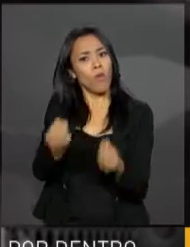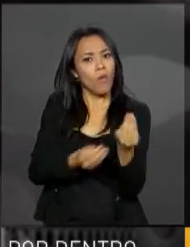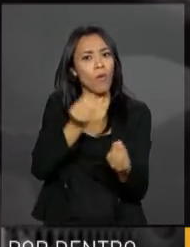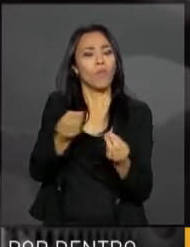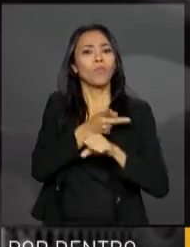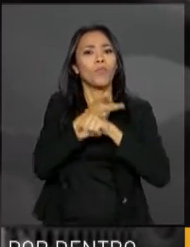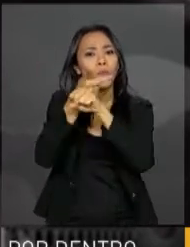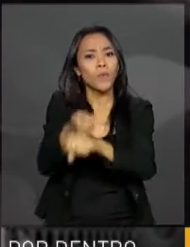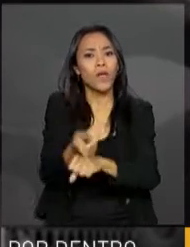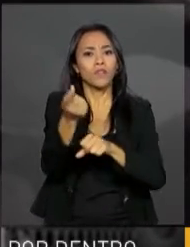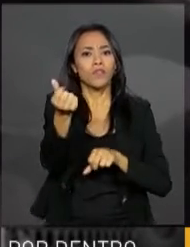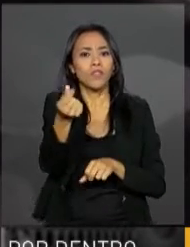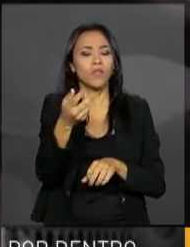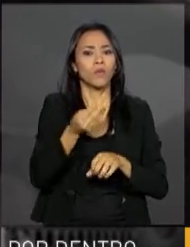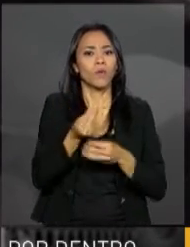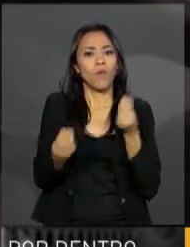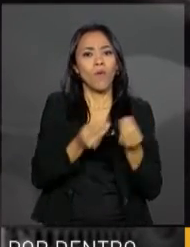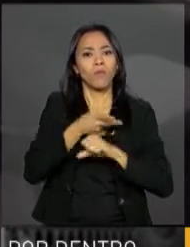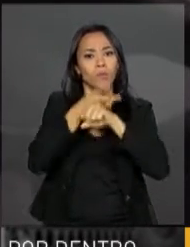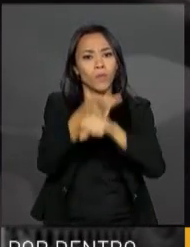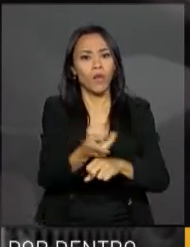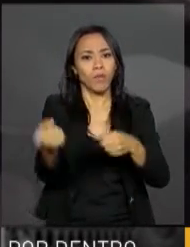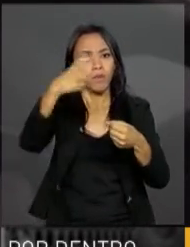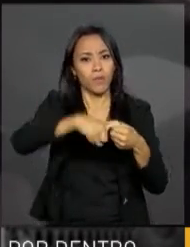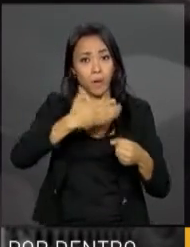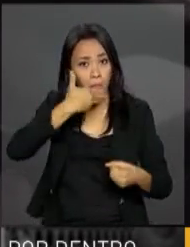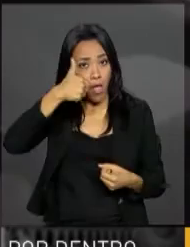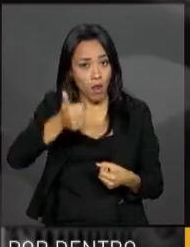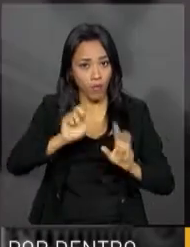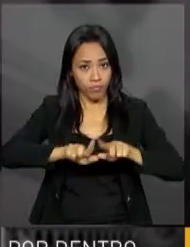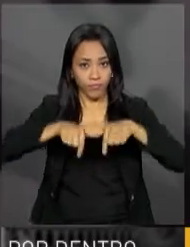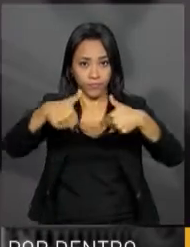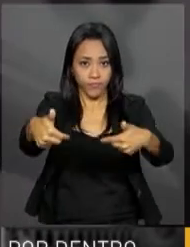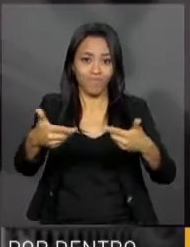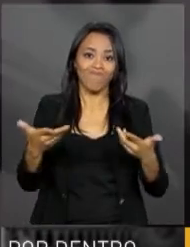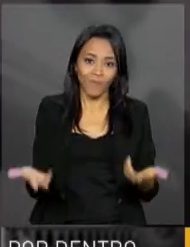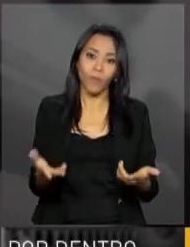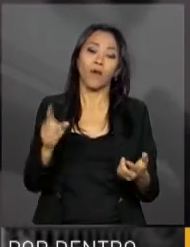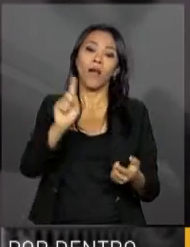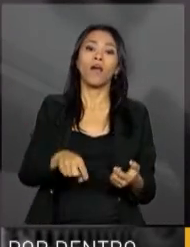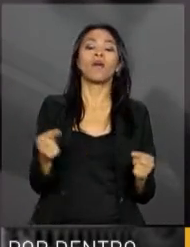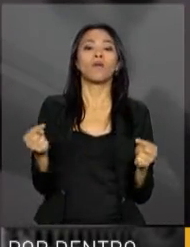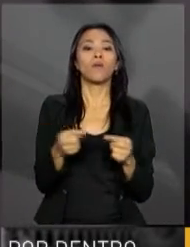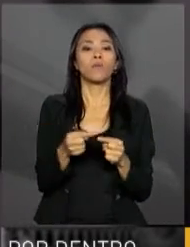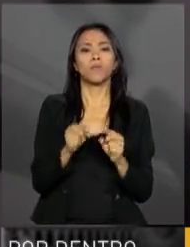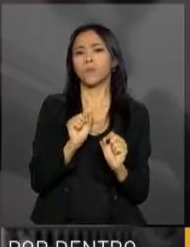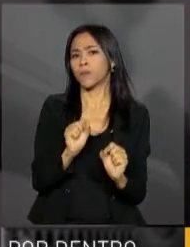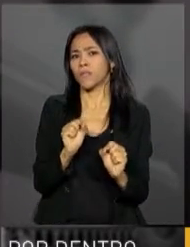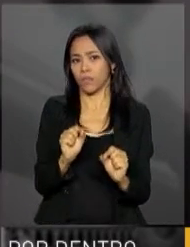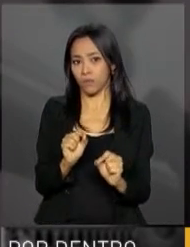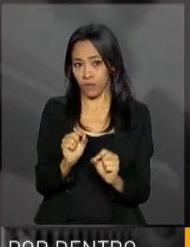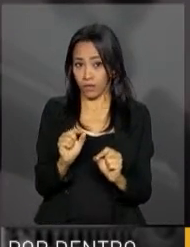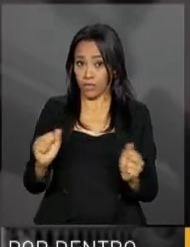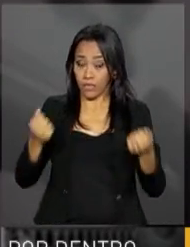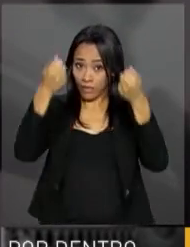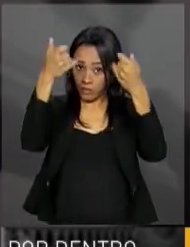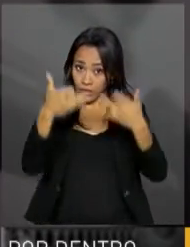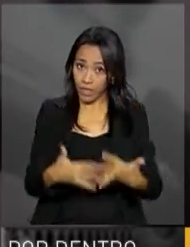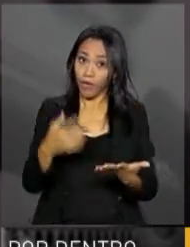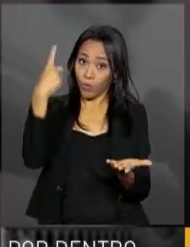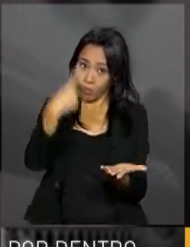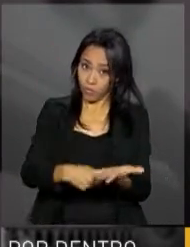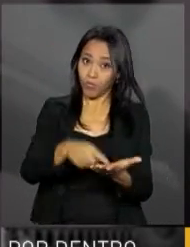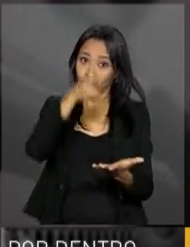e parcerias para melhor desempenhar essas tarefas. Então combina destacar a competência do